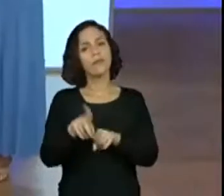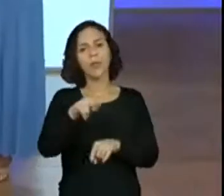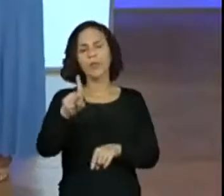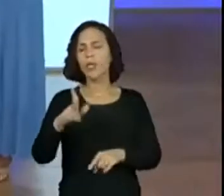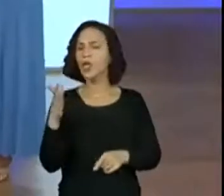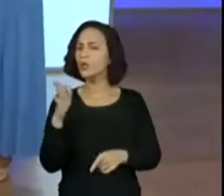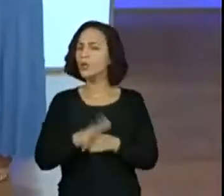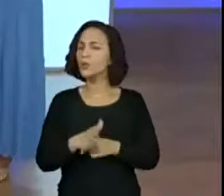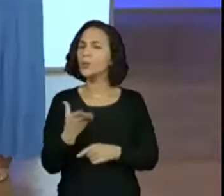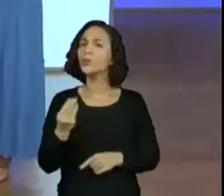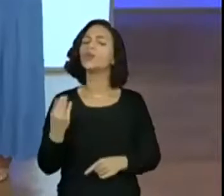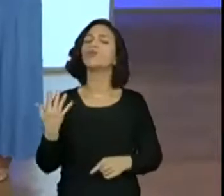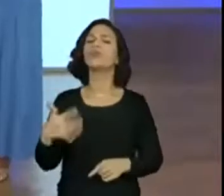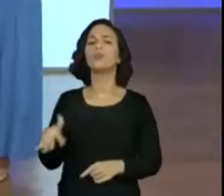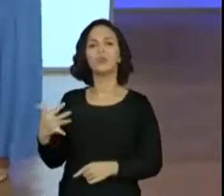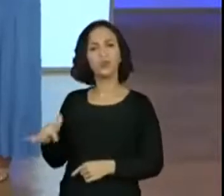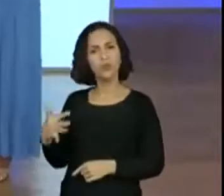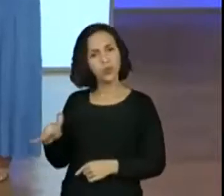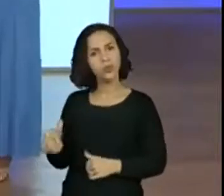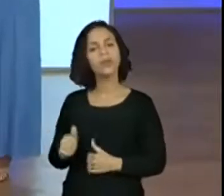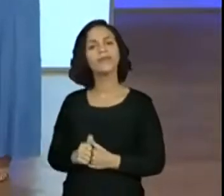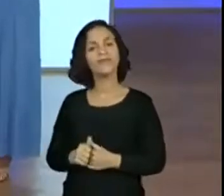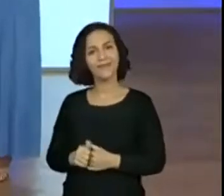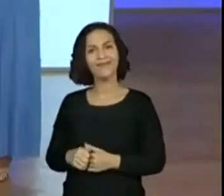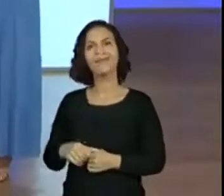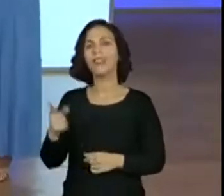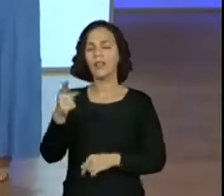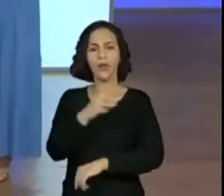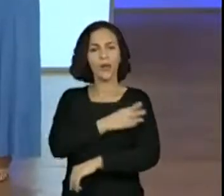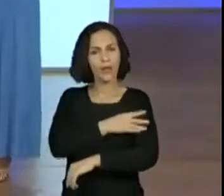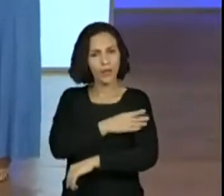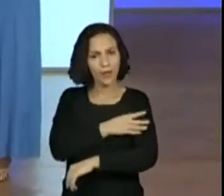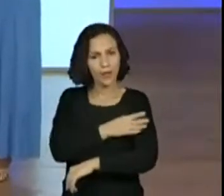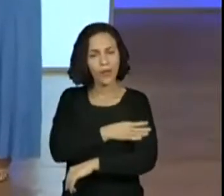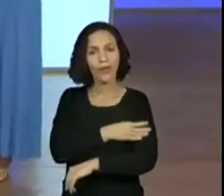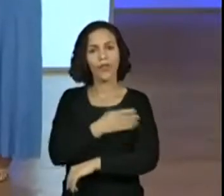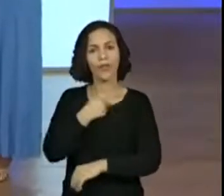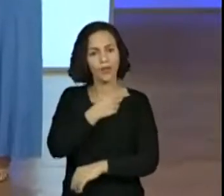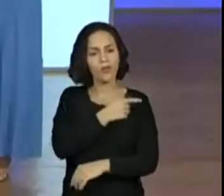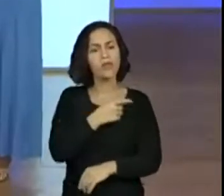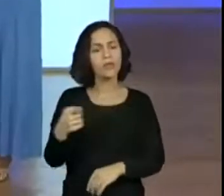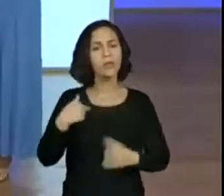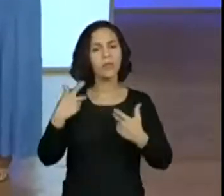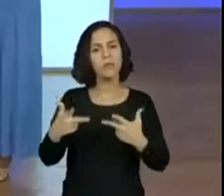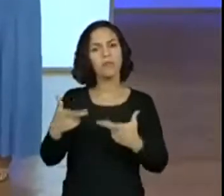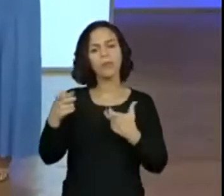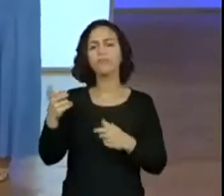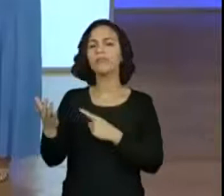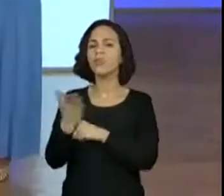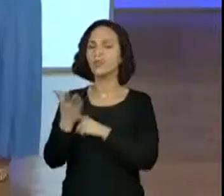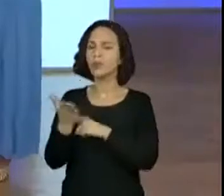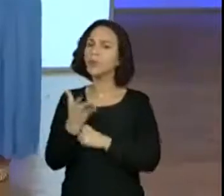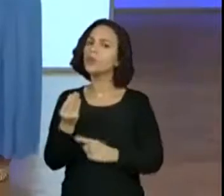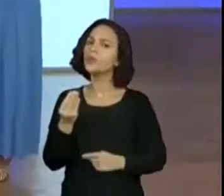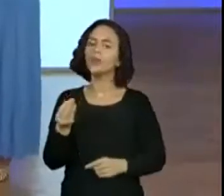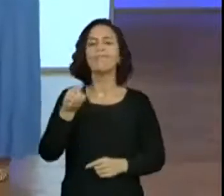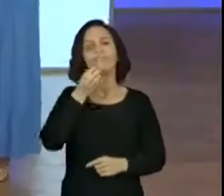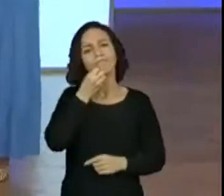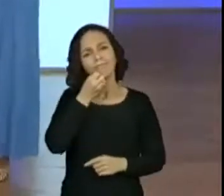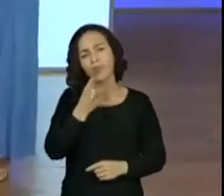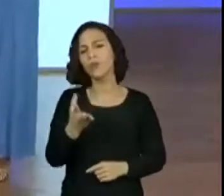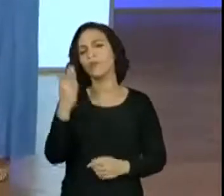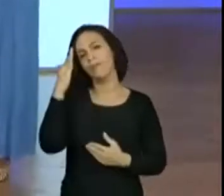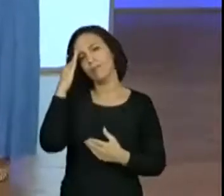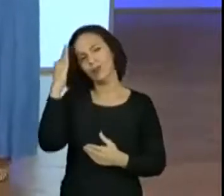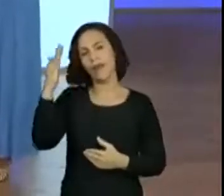muito, viu? Muito mesmo. Já estou passando aqui pelo quarto ano, né, essa semana. Muito obrigada. A ajuda tem sido muito, mas